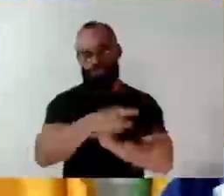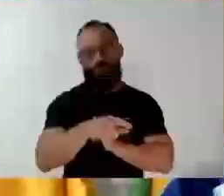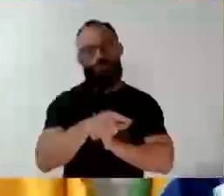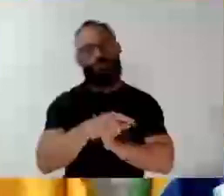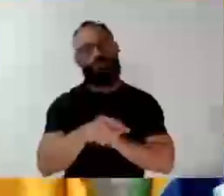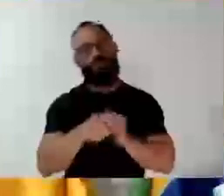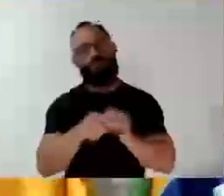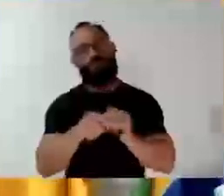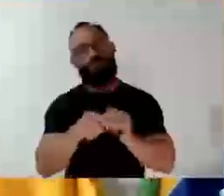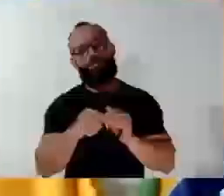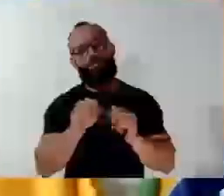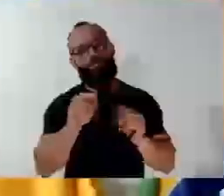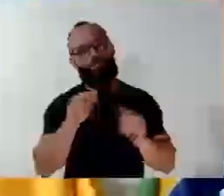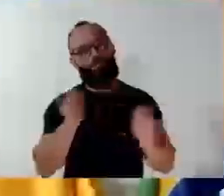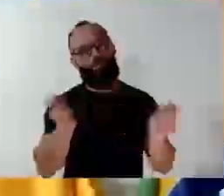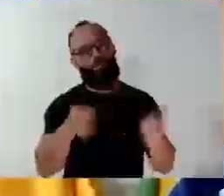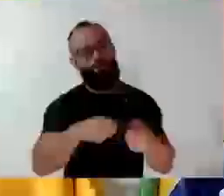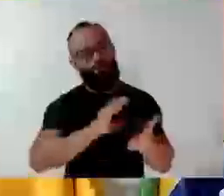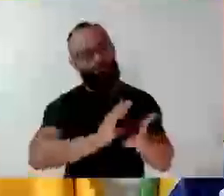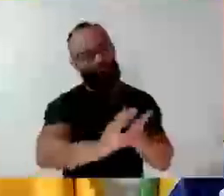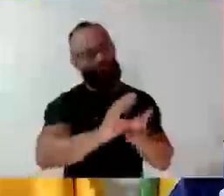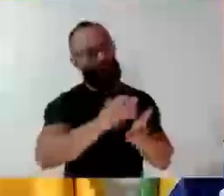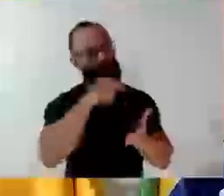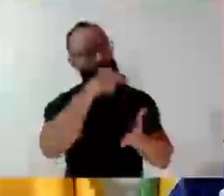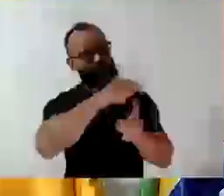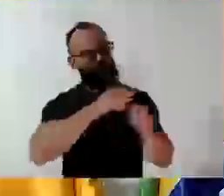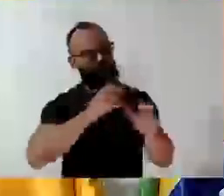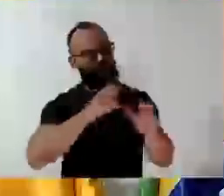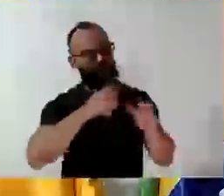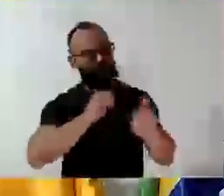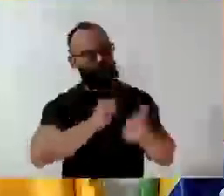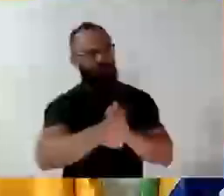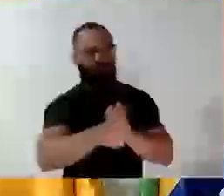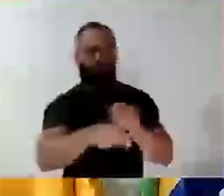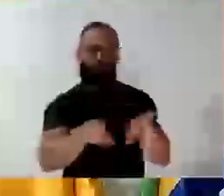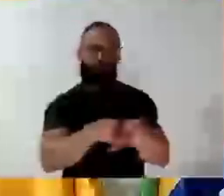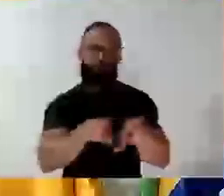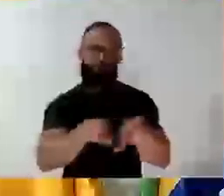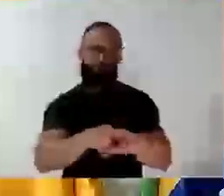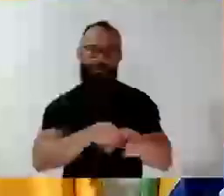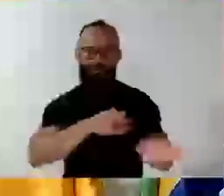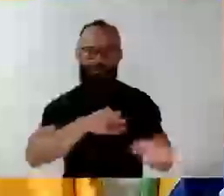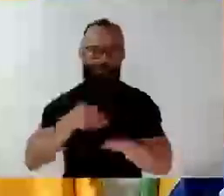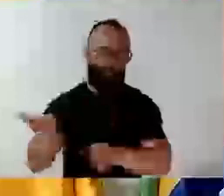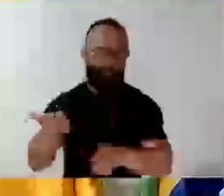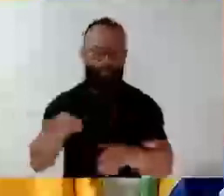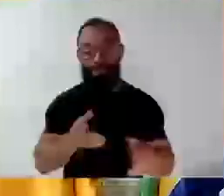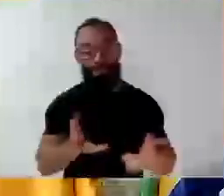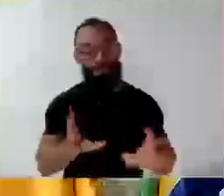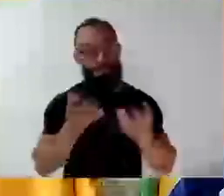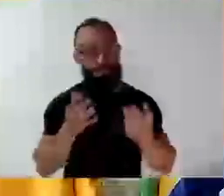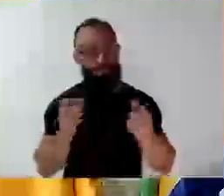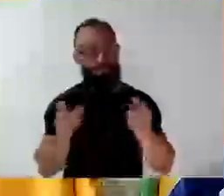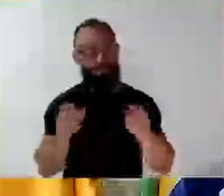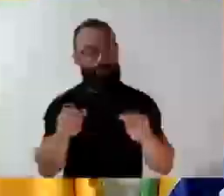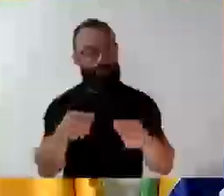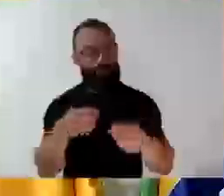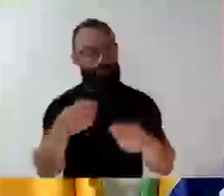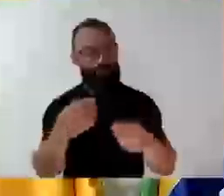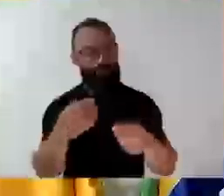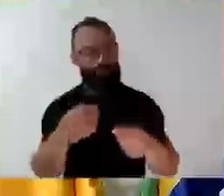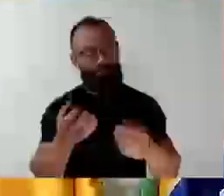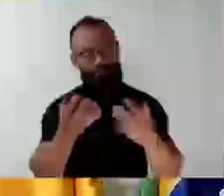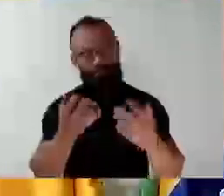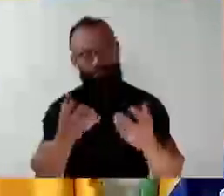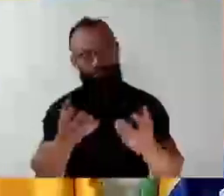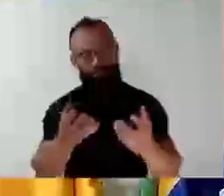possa investir nessa modalidade também. Queria trazer, senhores, eu quero deixar aqui